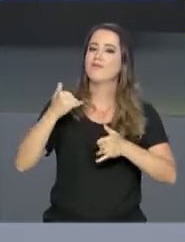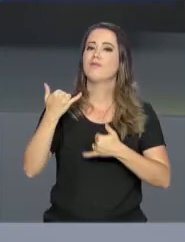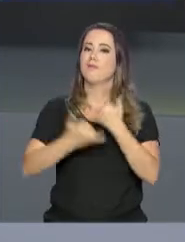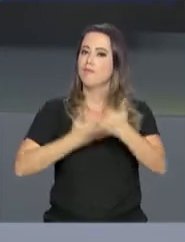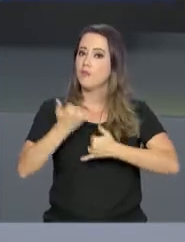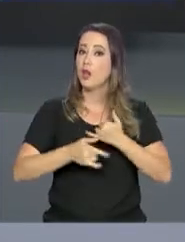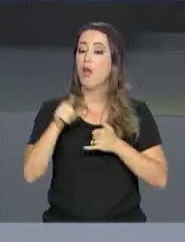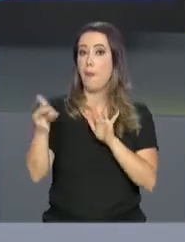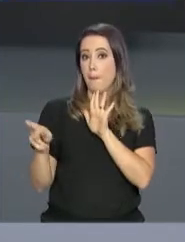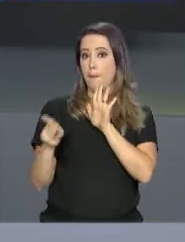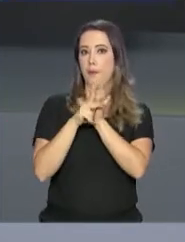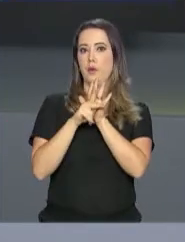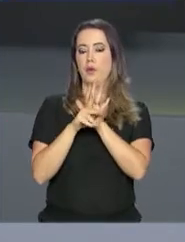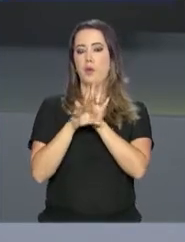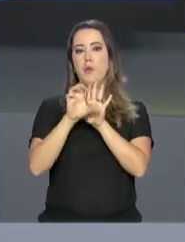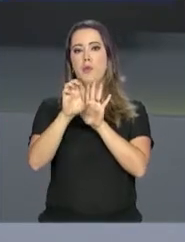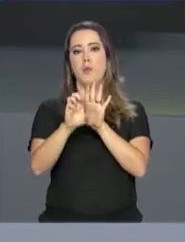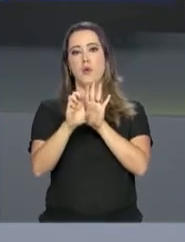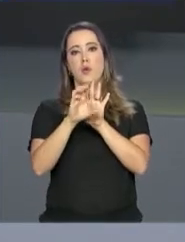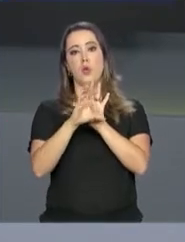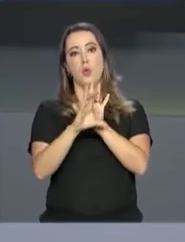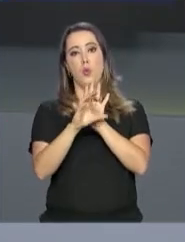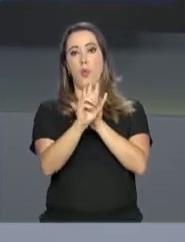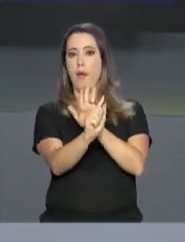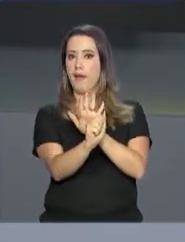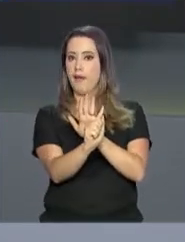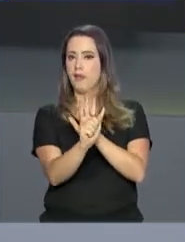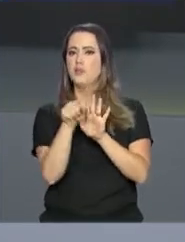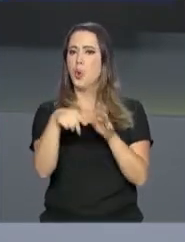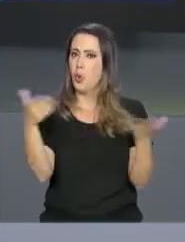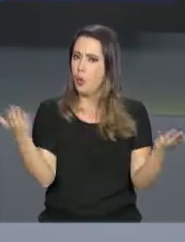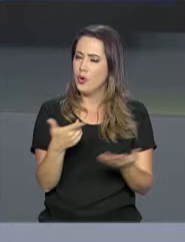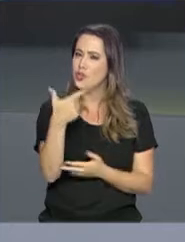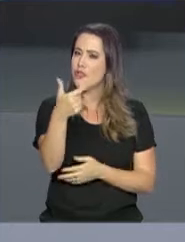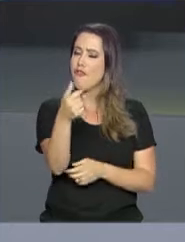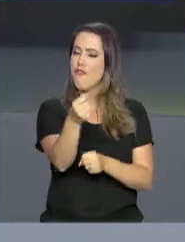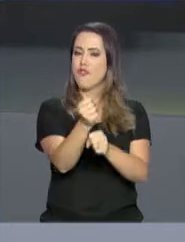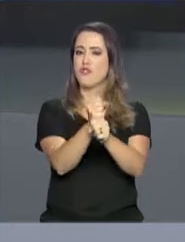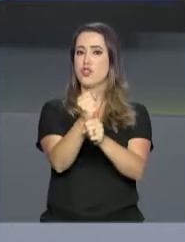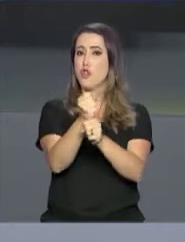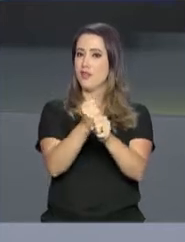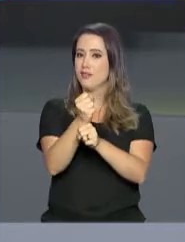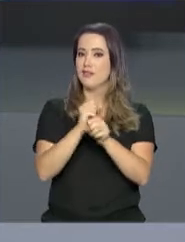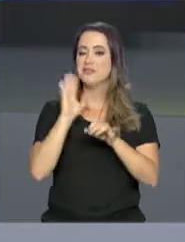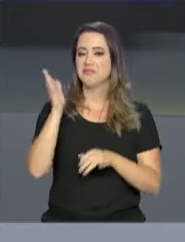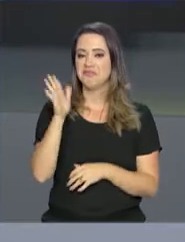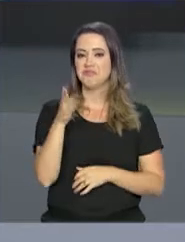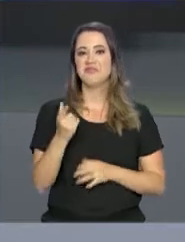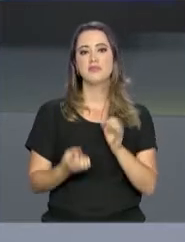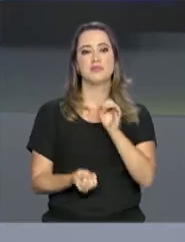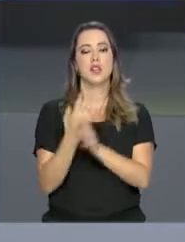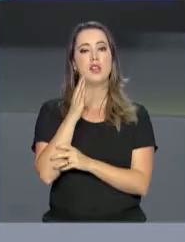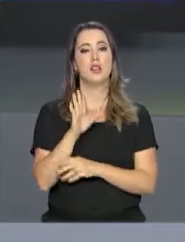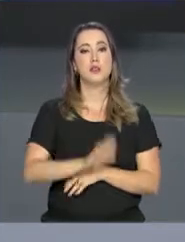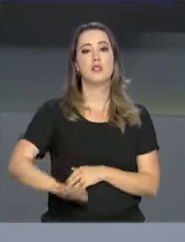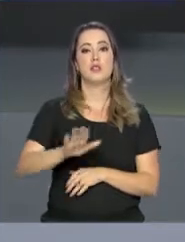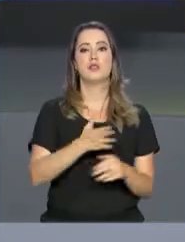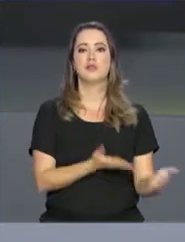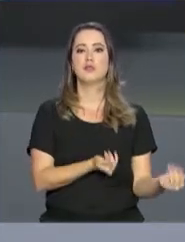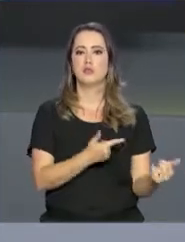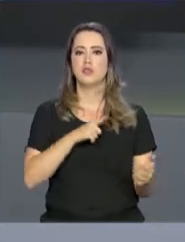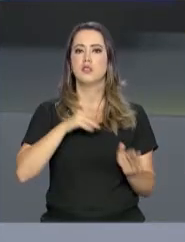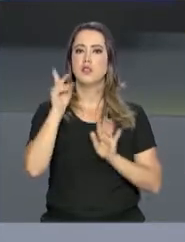Estatuto da Criança e do Adolescente, que hoje completa 28 anos. O ECA foi criado para garantir que crianças e adolescentes